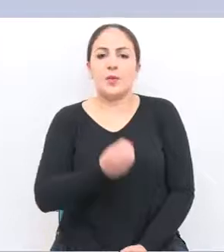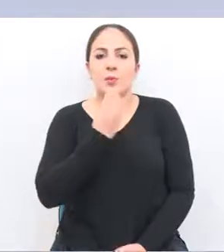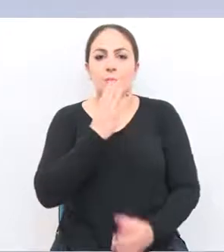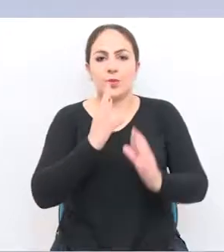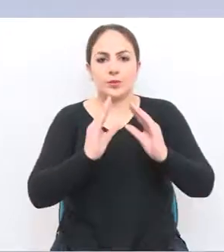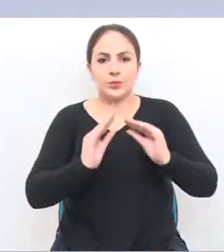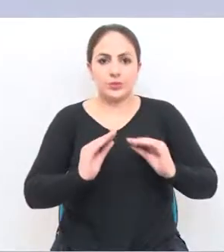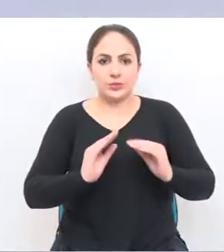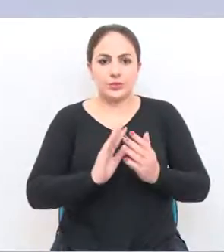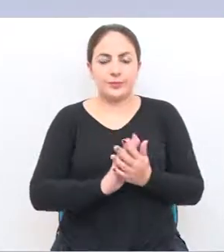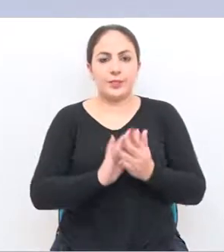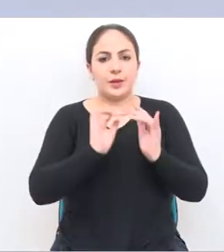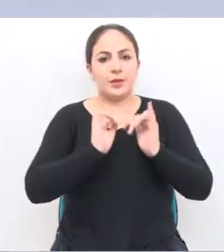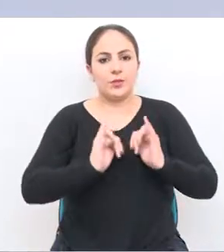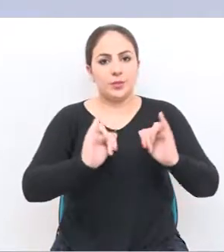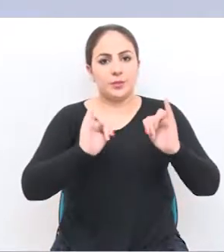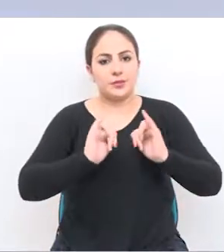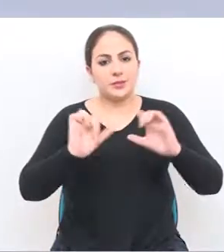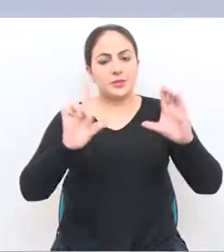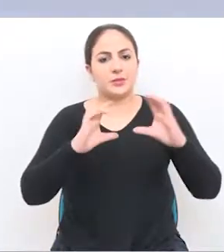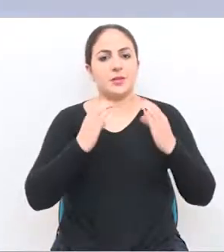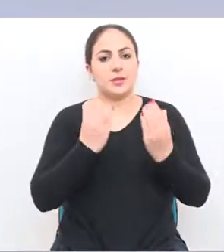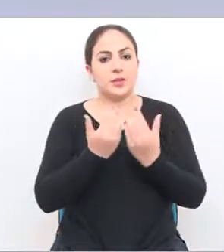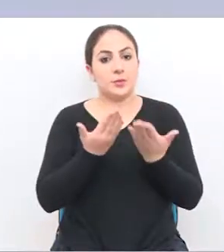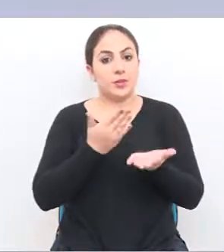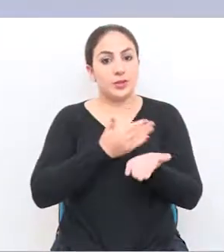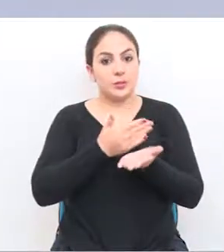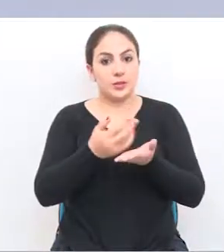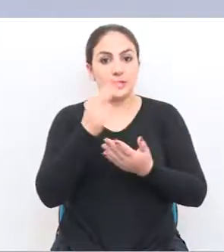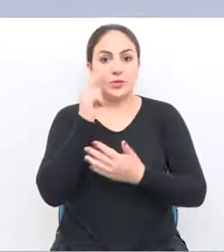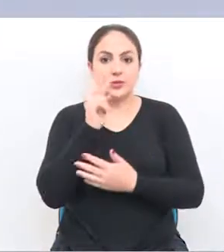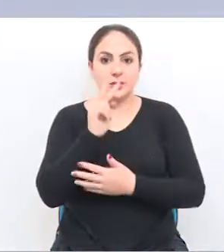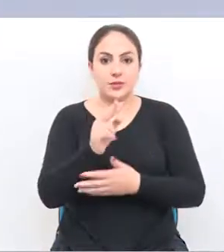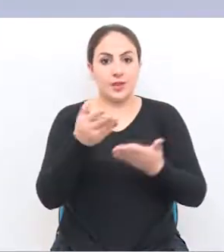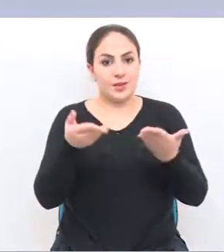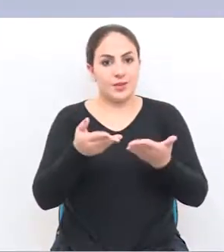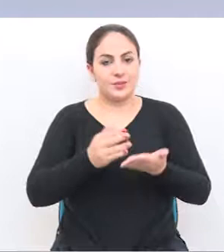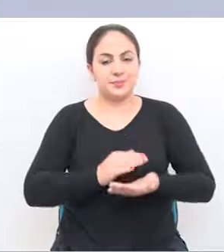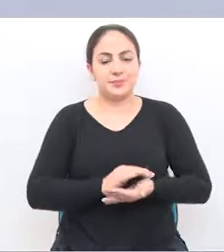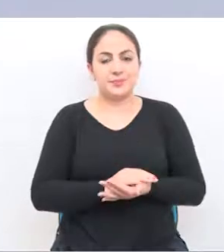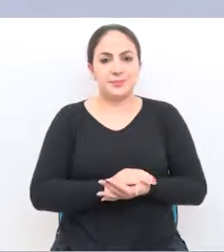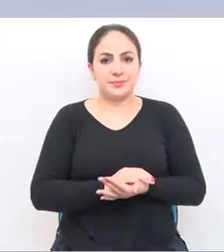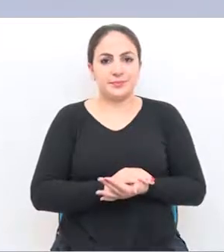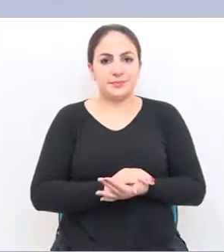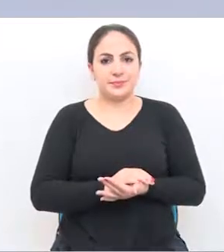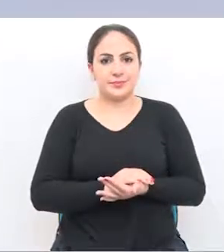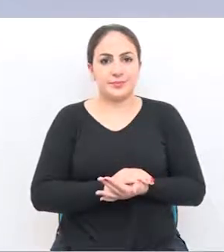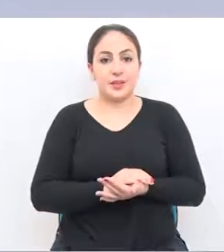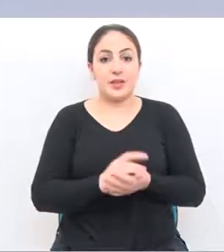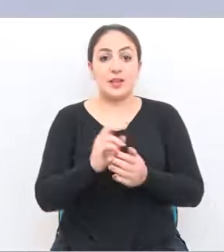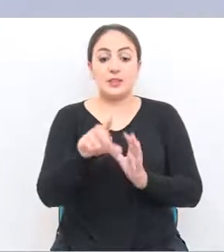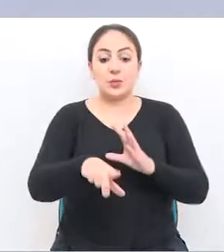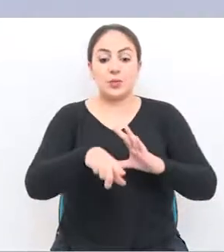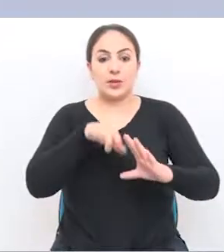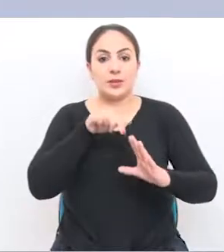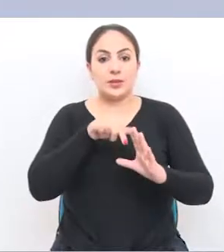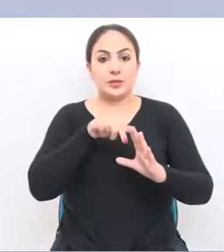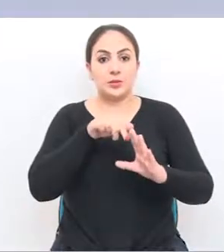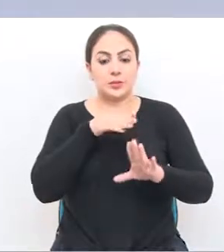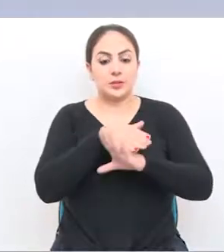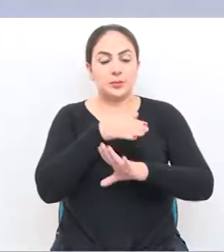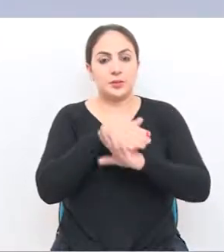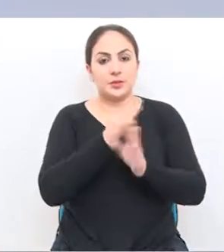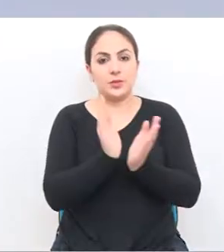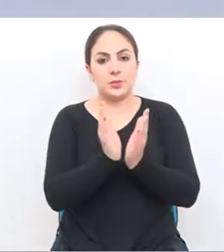Boa noite, o Jornal da Câmara já está começando e você vai ver nesta edição. Nomeados integrantes da